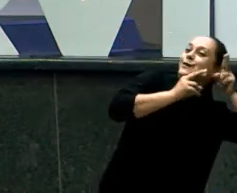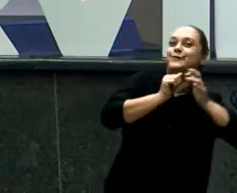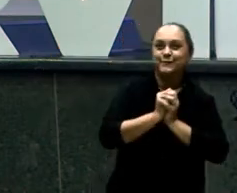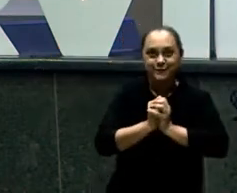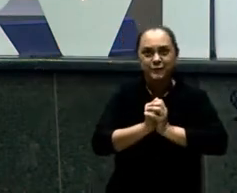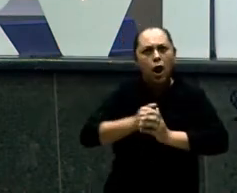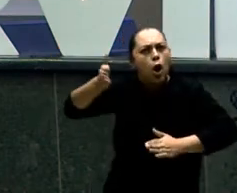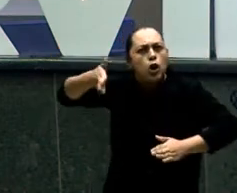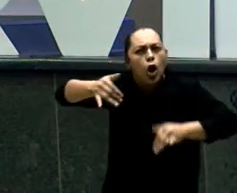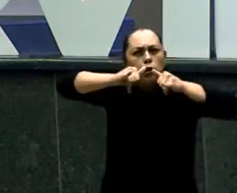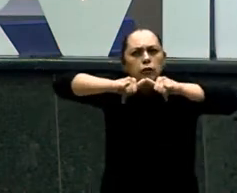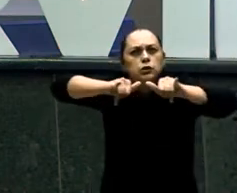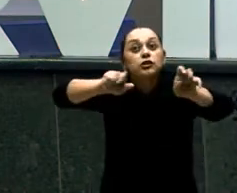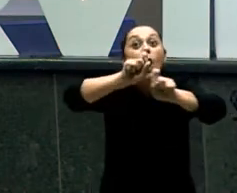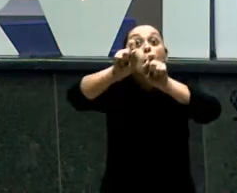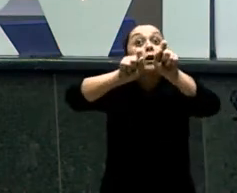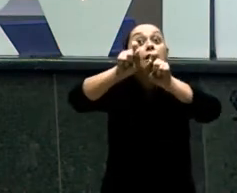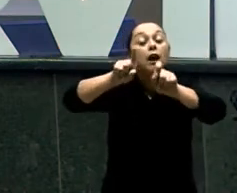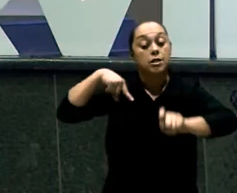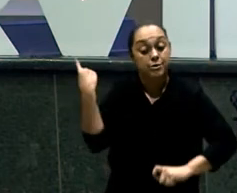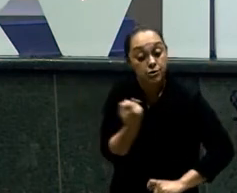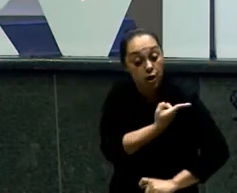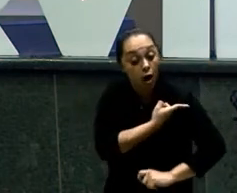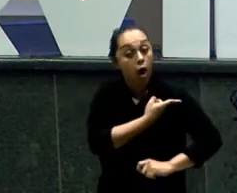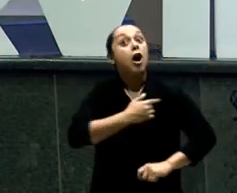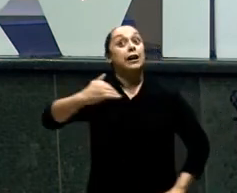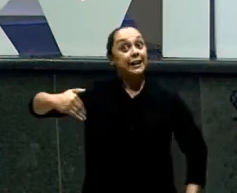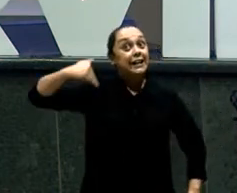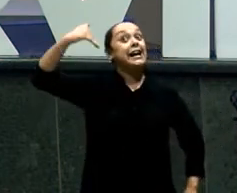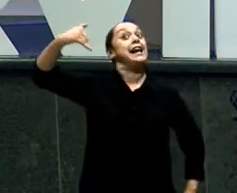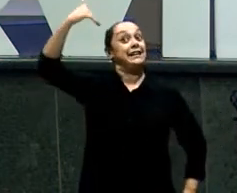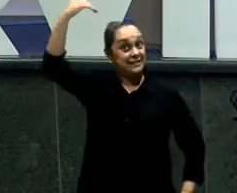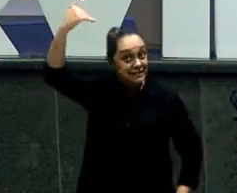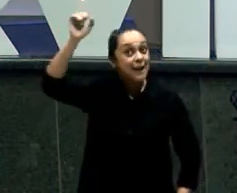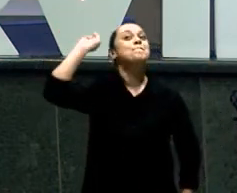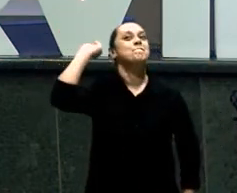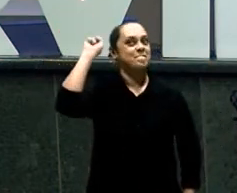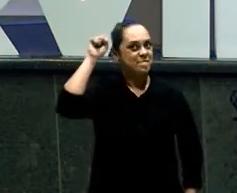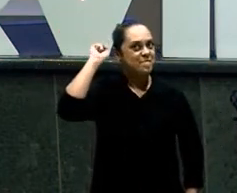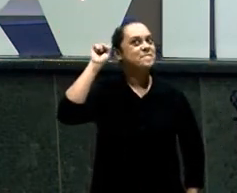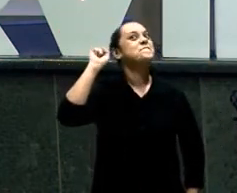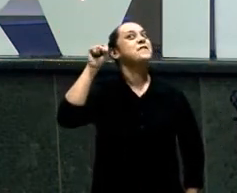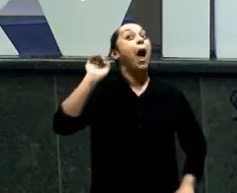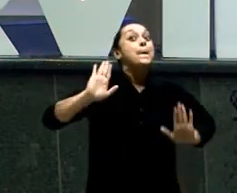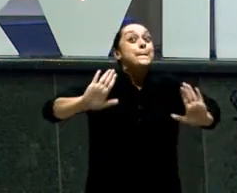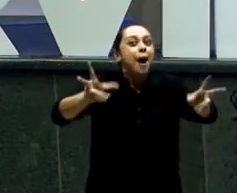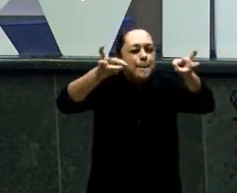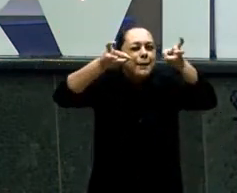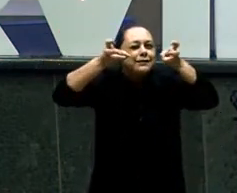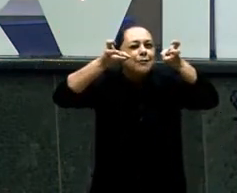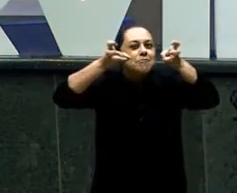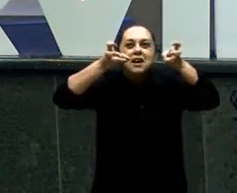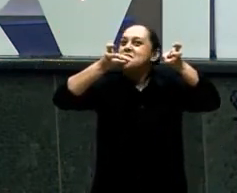Que essa igreja Vai crescer Só que você vai crescer Sem perceber E quando a gente Cresce sem perceber Tem alguns